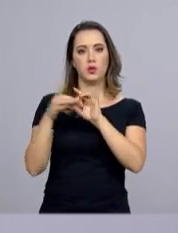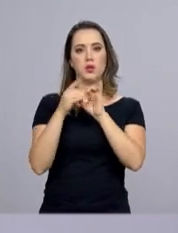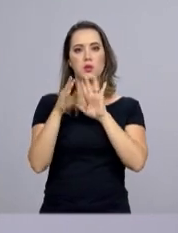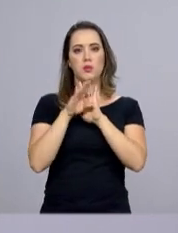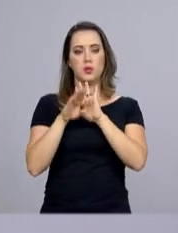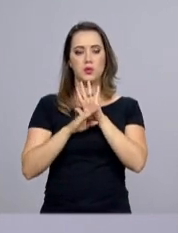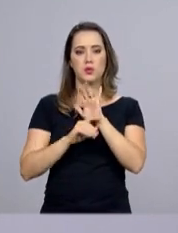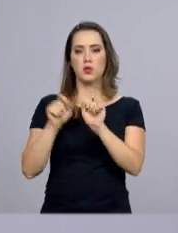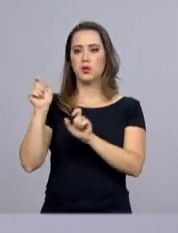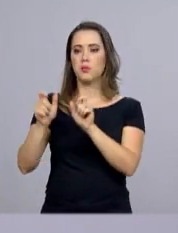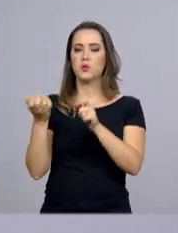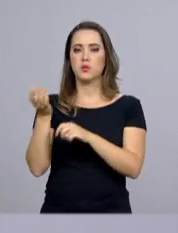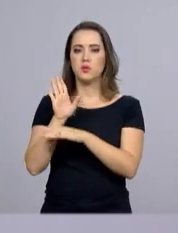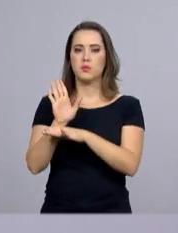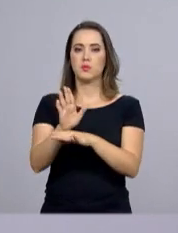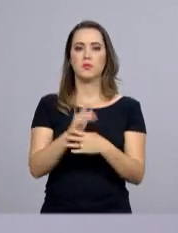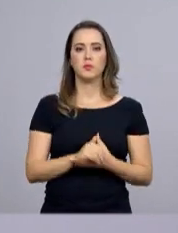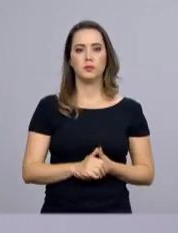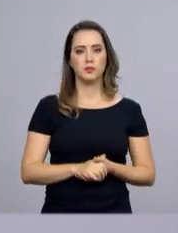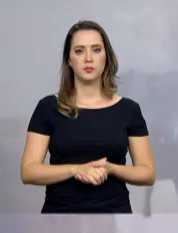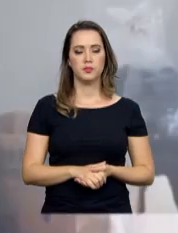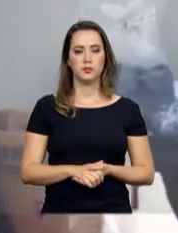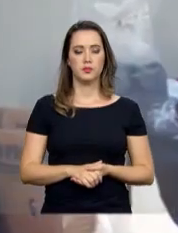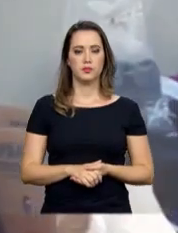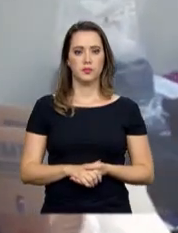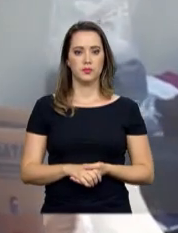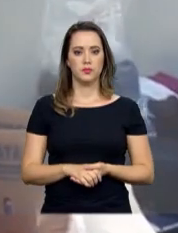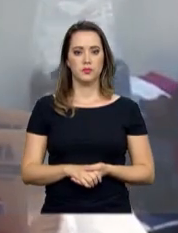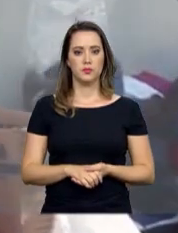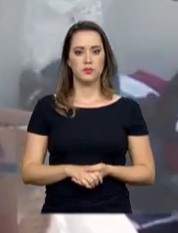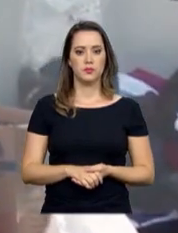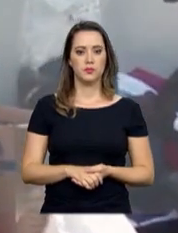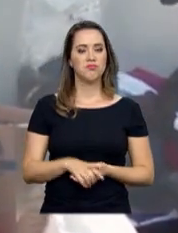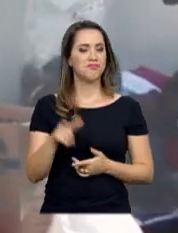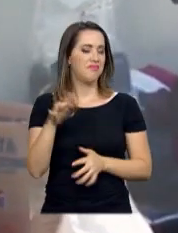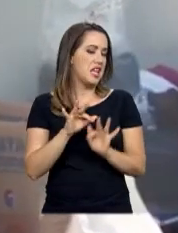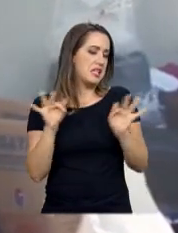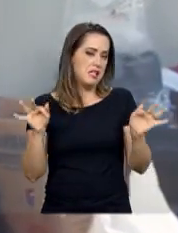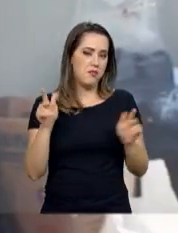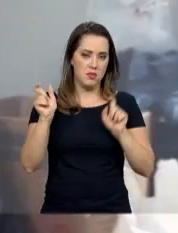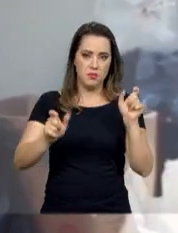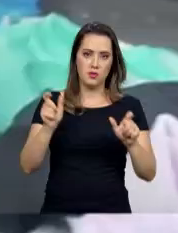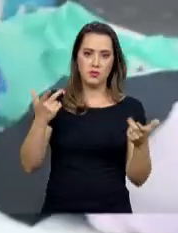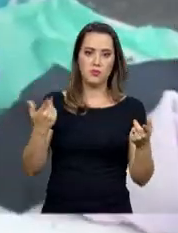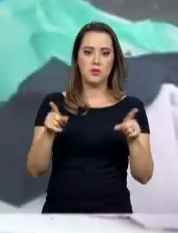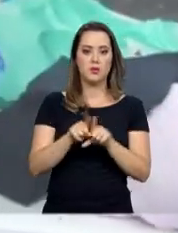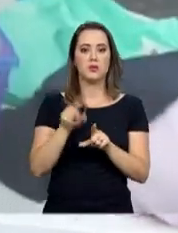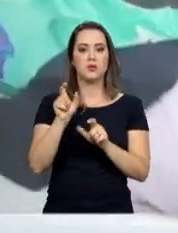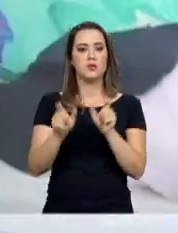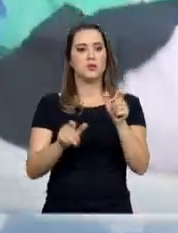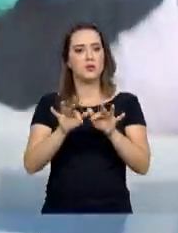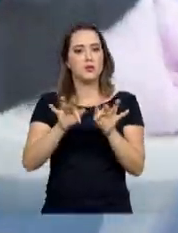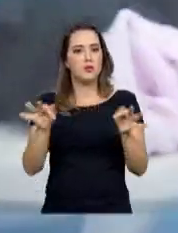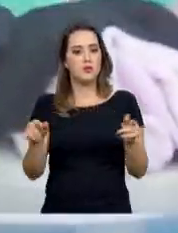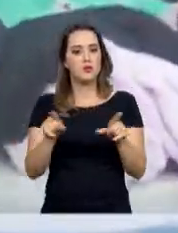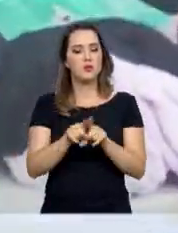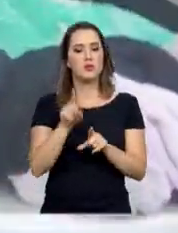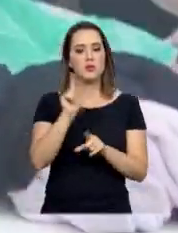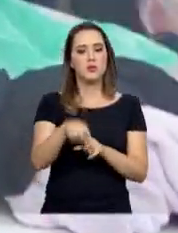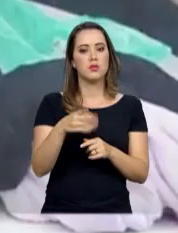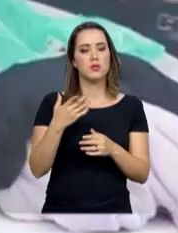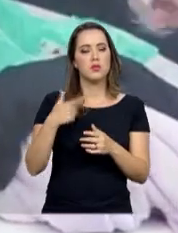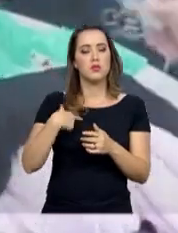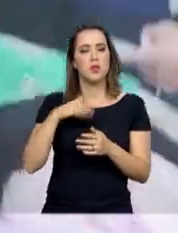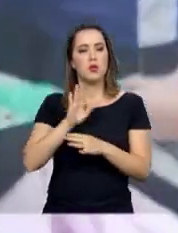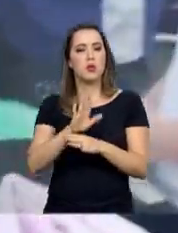projetos a quem quer ajudar. Um ato simples para muita gente, mas um grande momento para os moradores